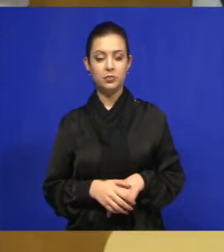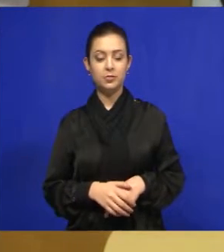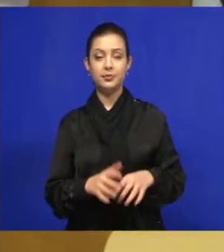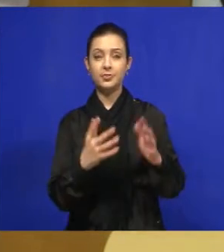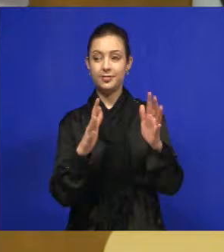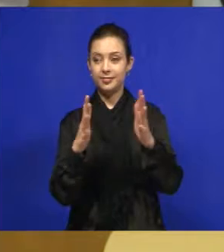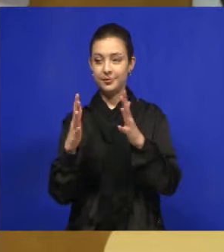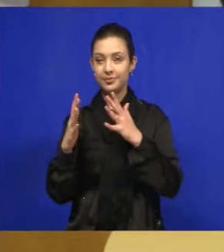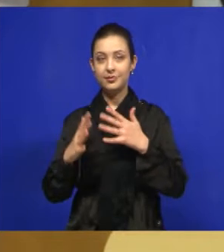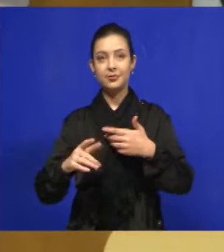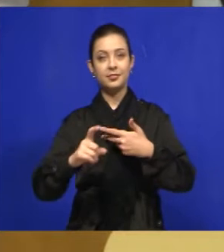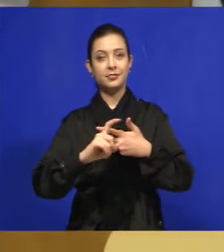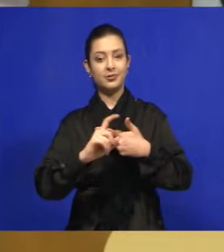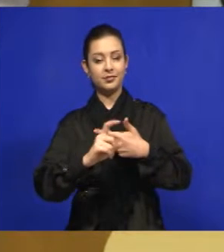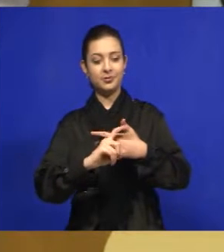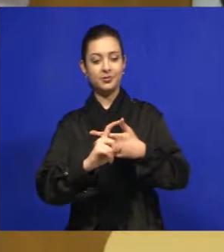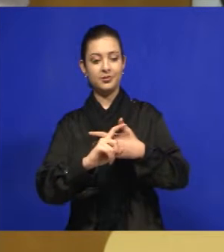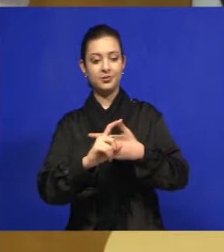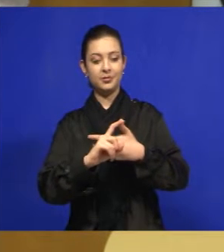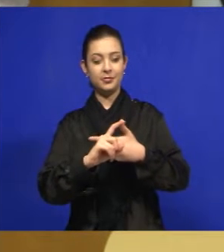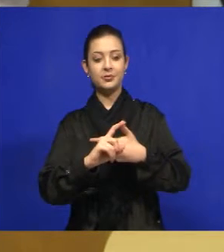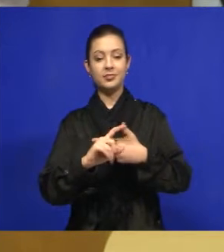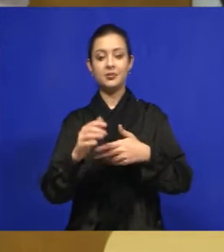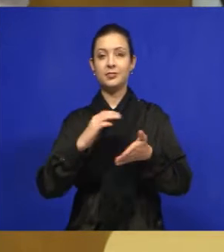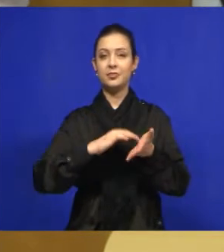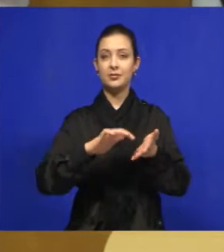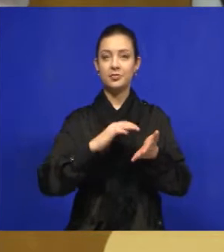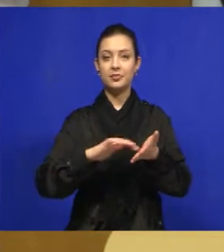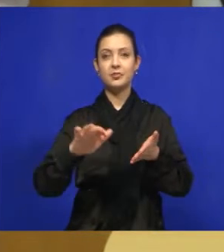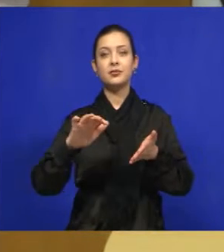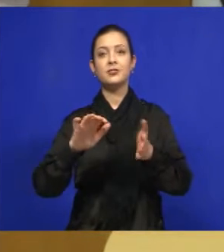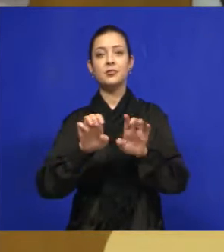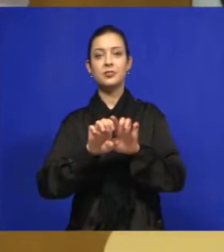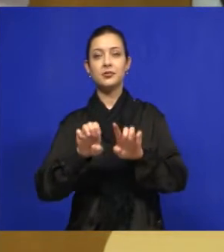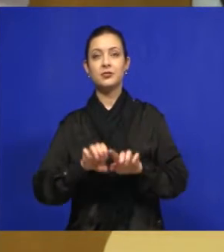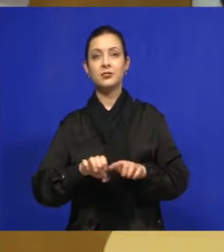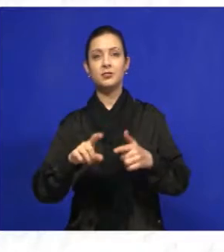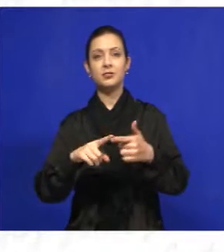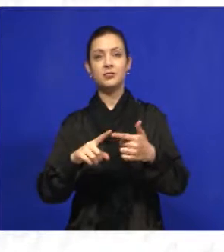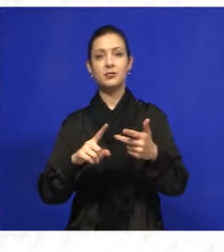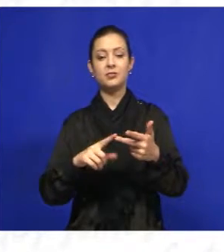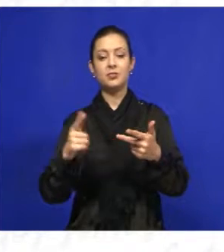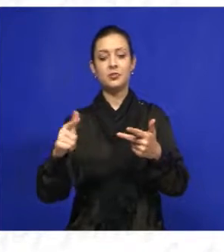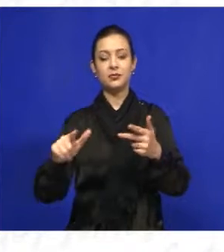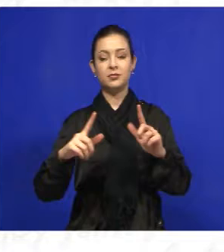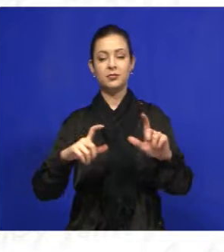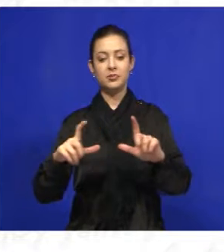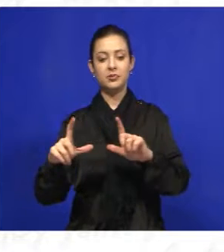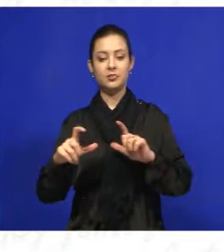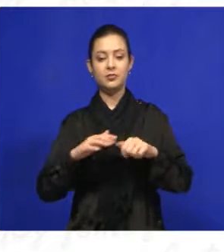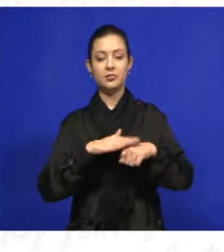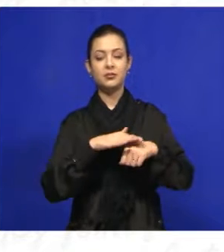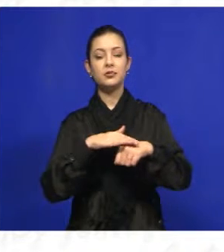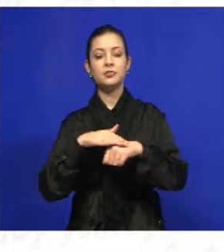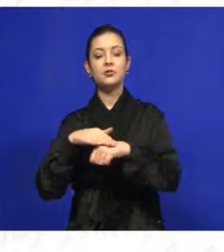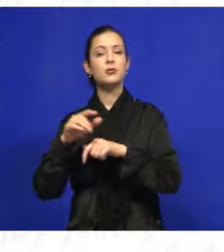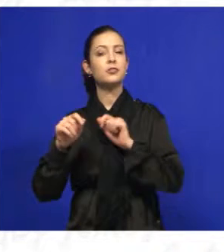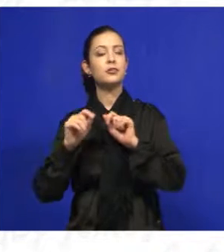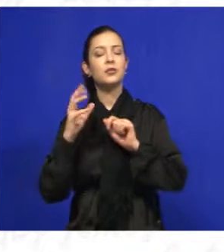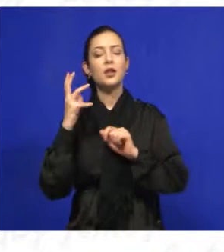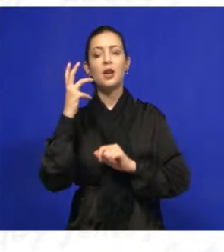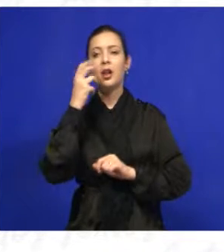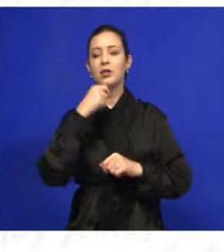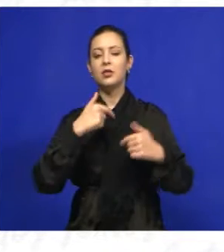parabenizar o Poder Executivo, a Secretaria de Infraestrutura, a próxima foto, que está realizando um belo